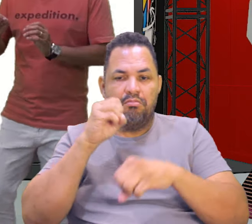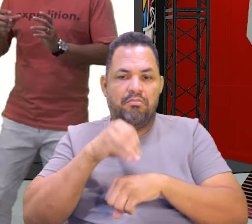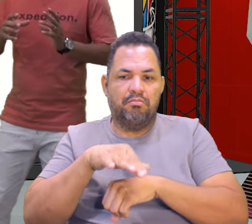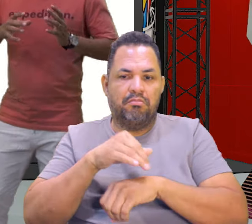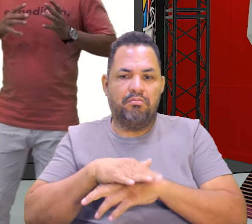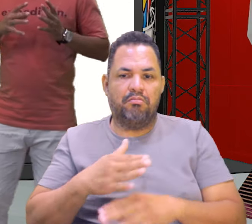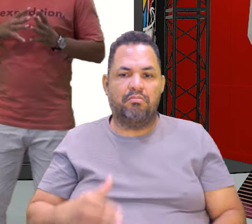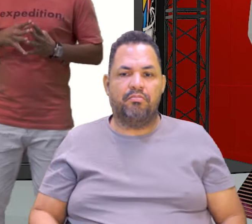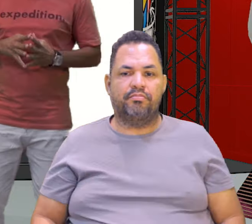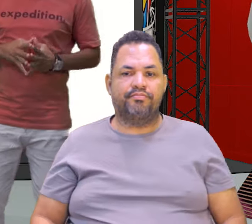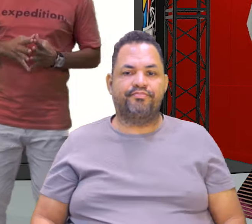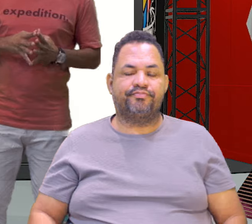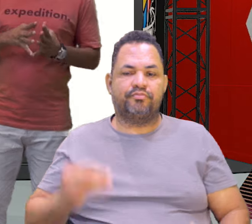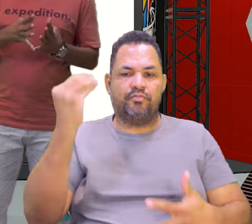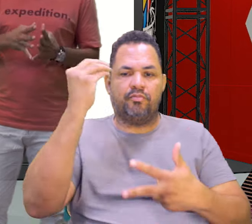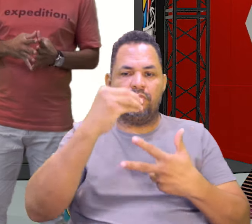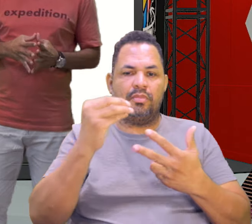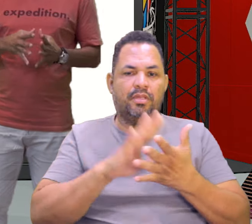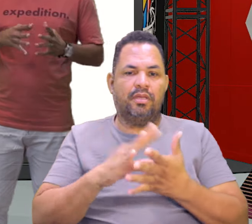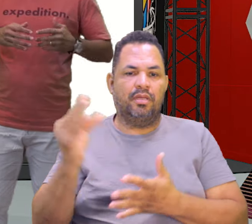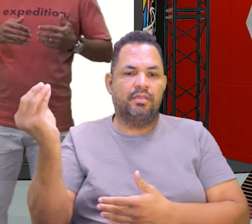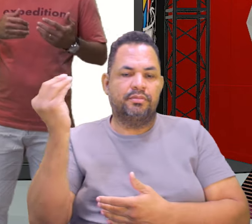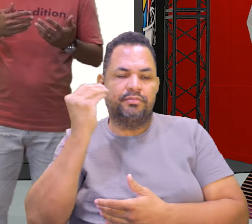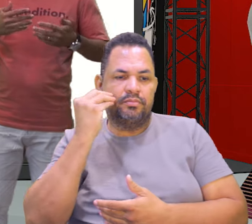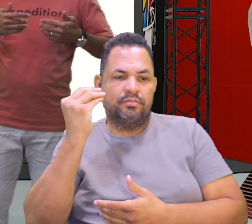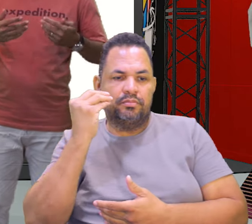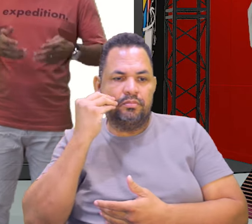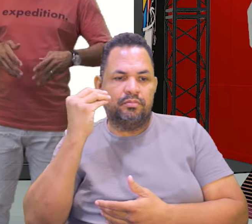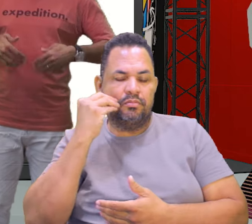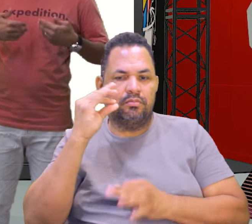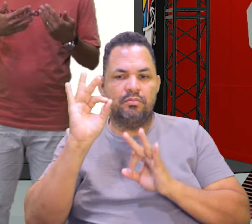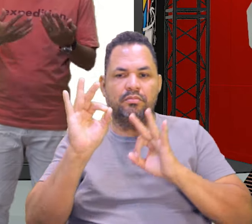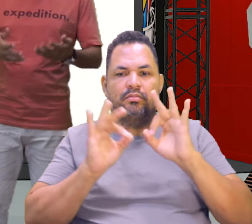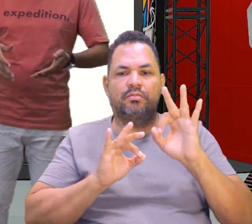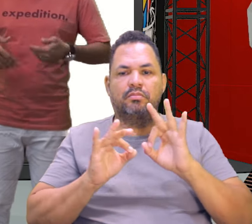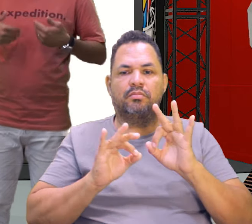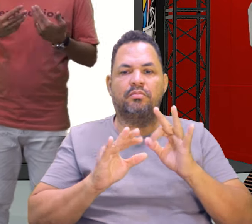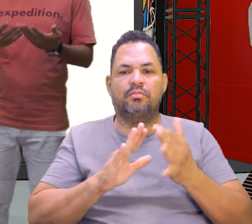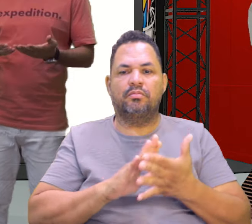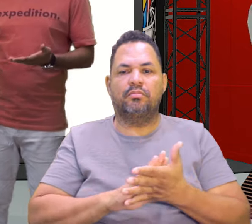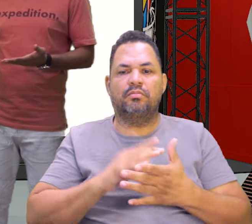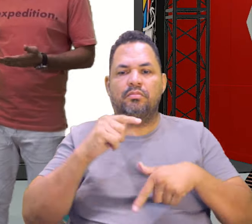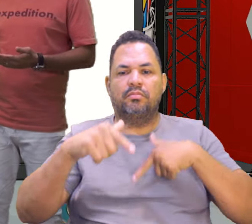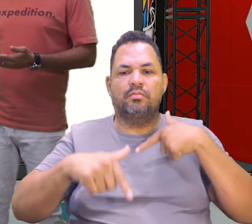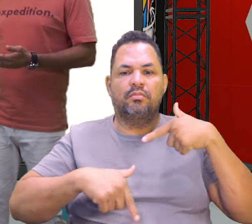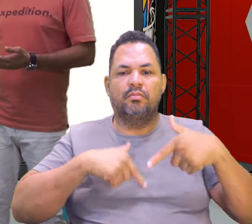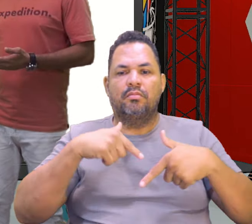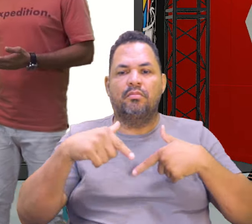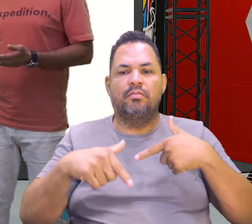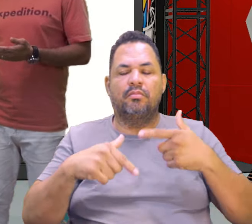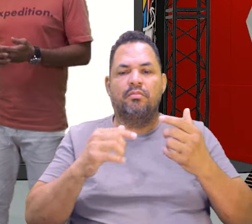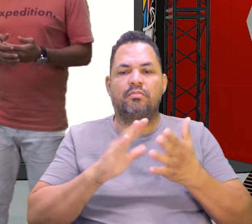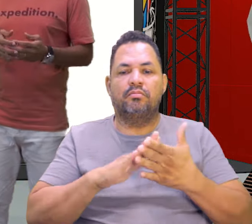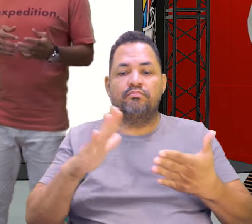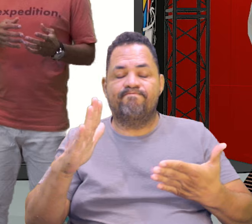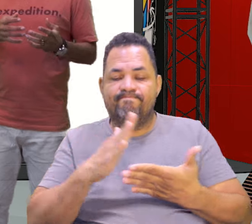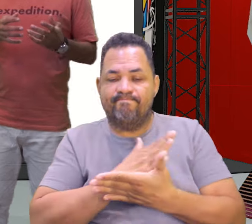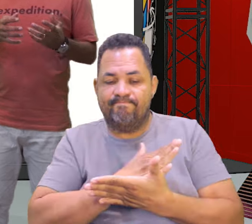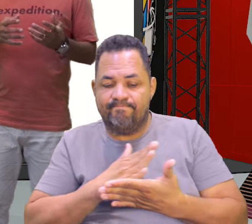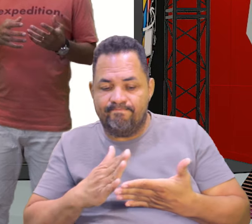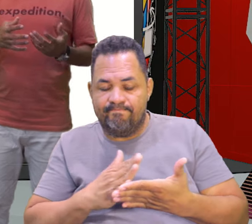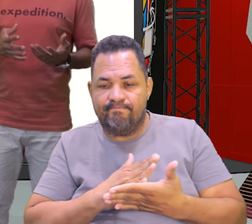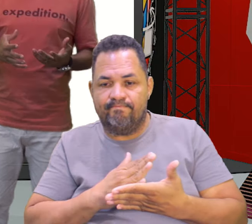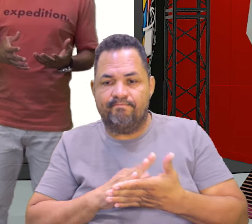ao Enem. O Enem está tentando de maneira bem trabalhosa e às vezes até meio que